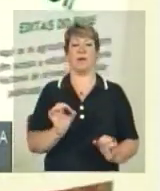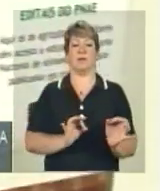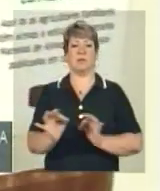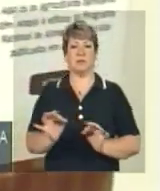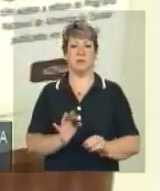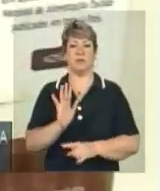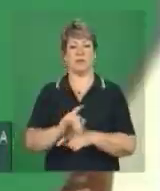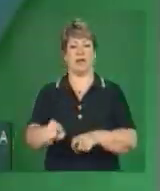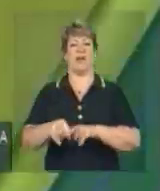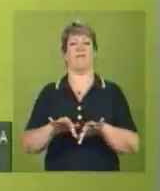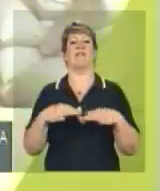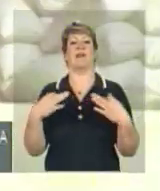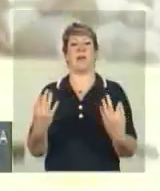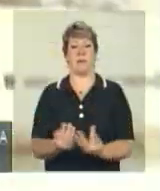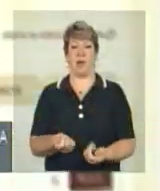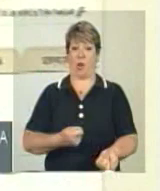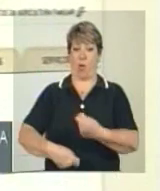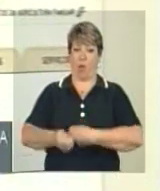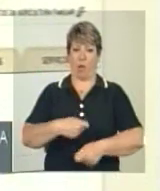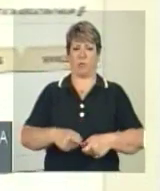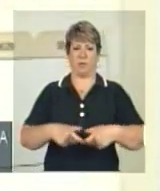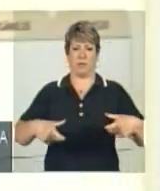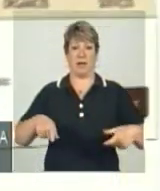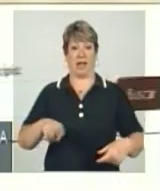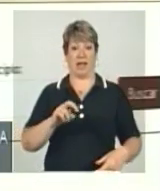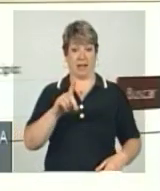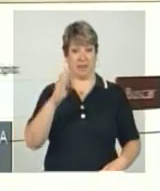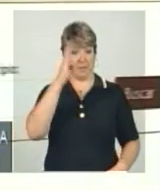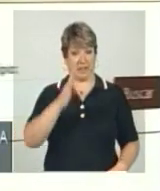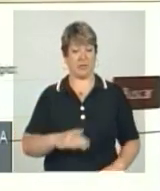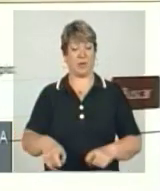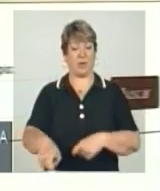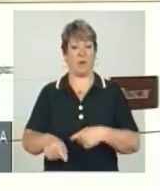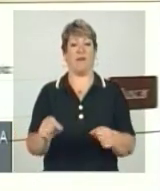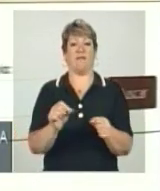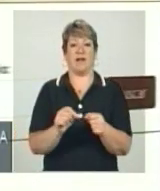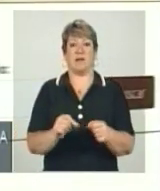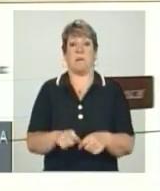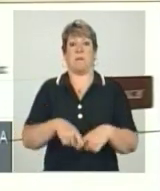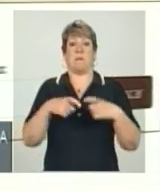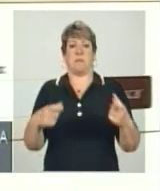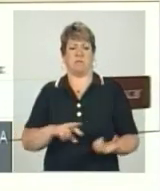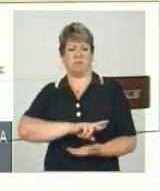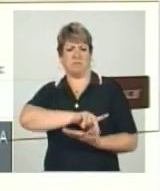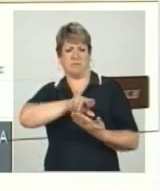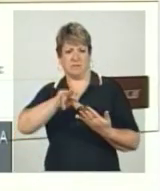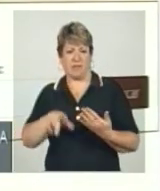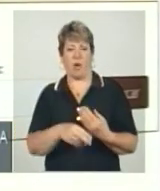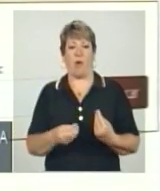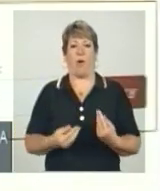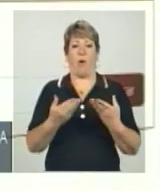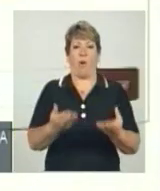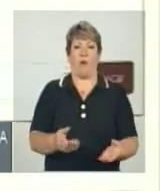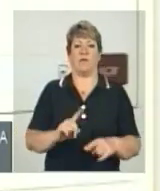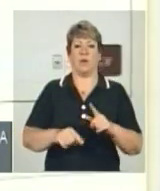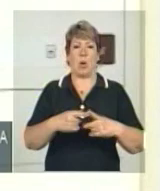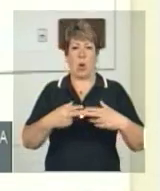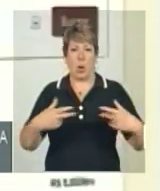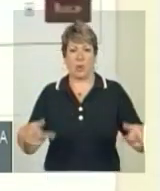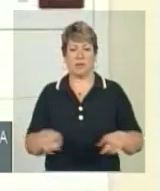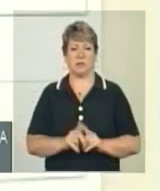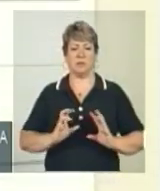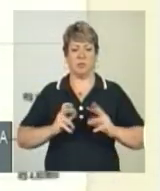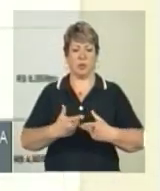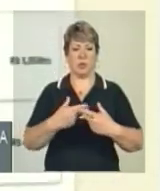da agricultura familiar. A Rede Brasil Rural cria o maior catálogo de ofertas de insumos e equipamentos do